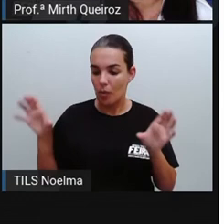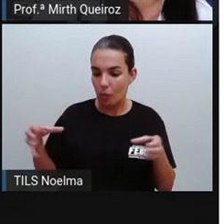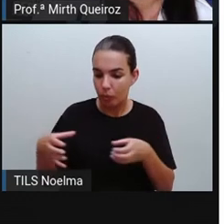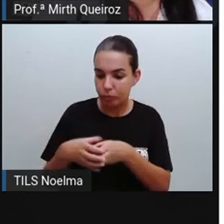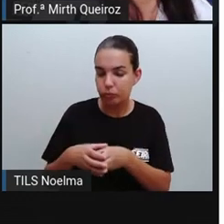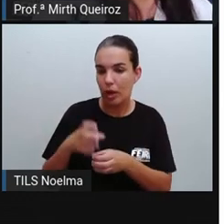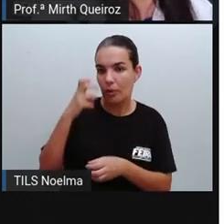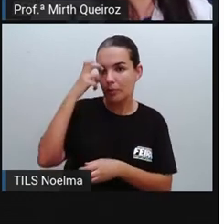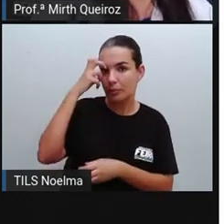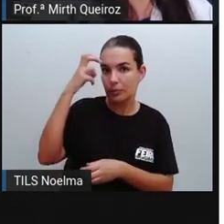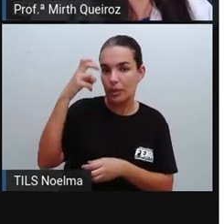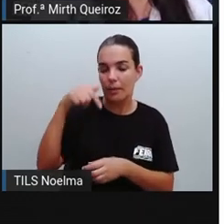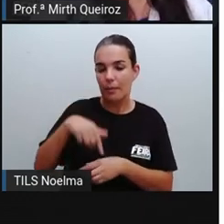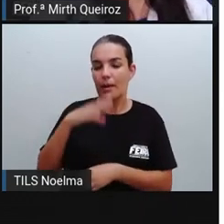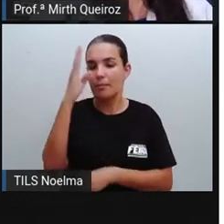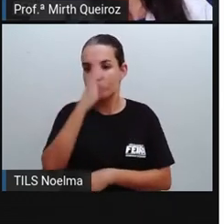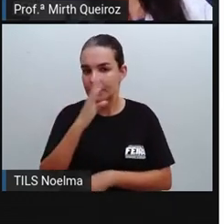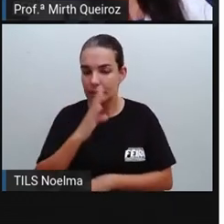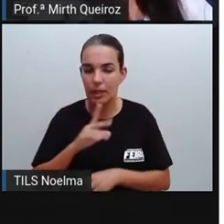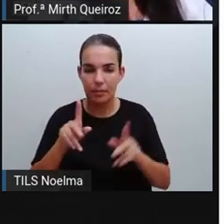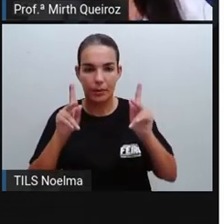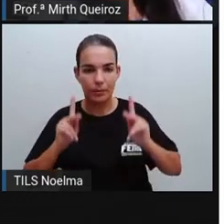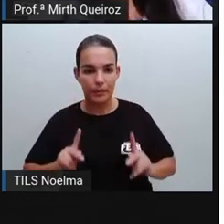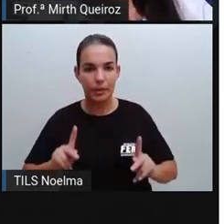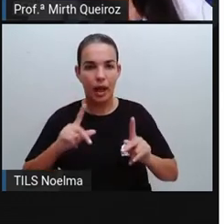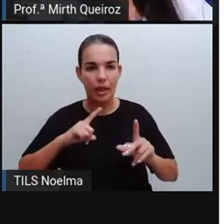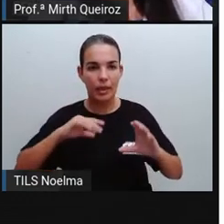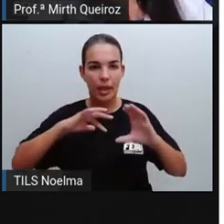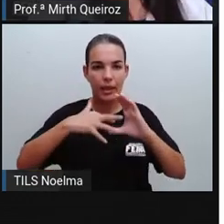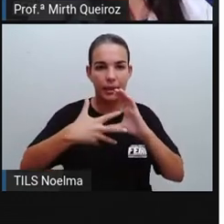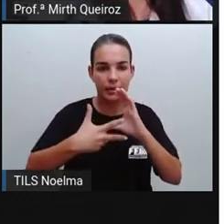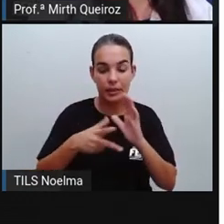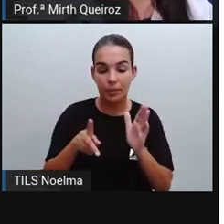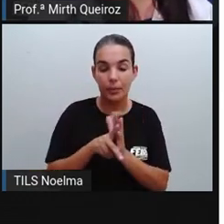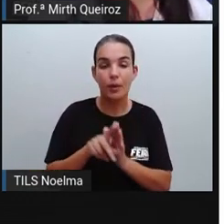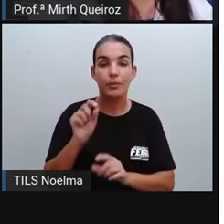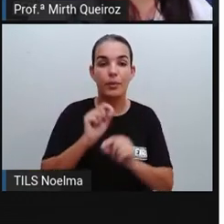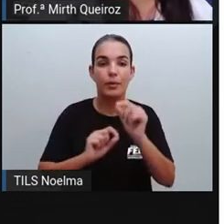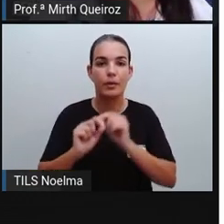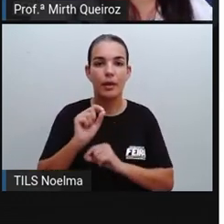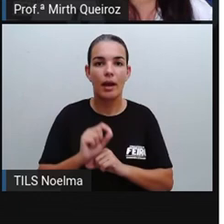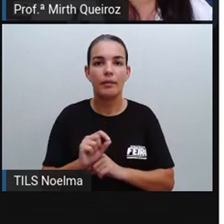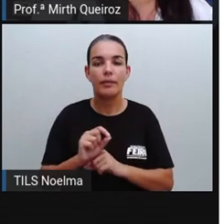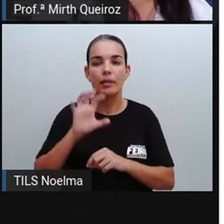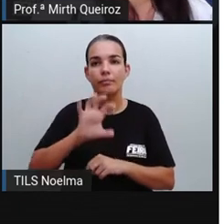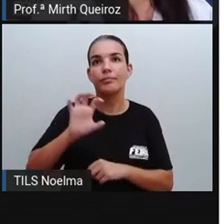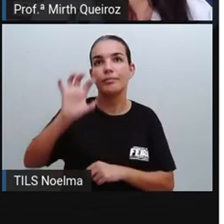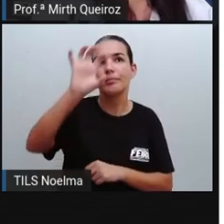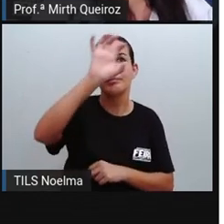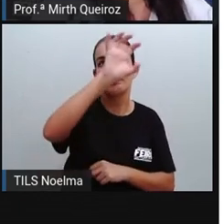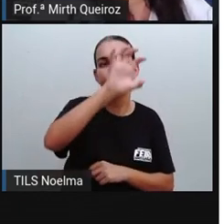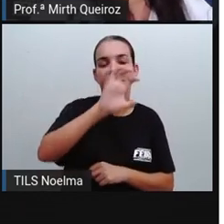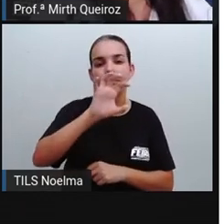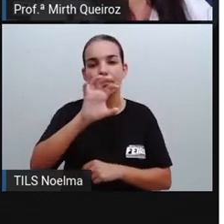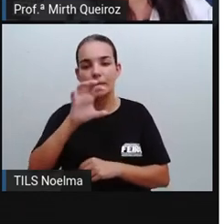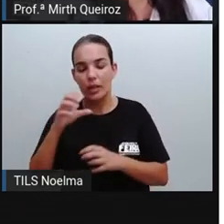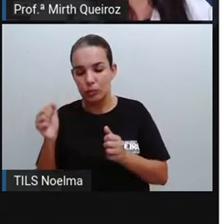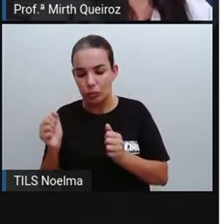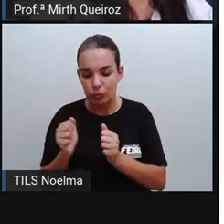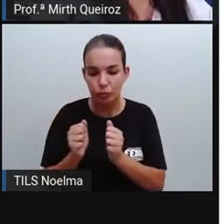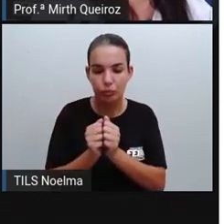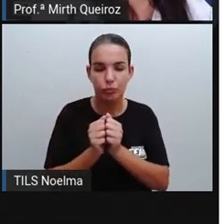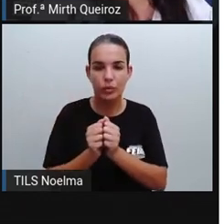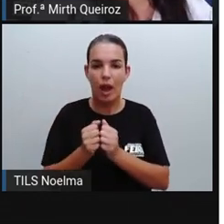brasileira e tem como característica mais marcante do que o regionalismo que vai compor aí